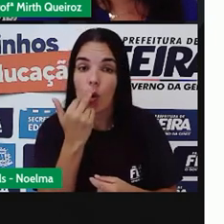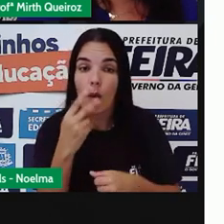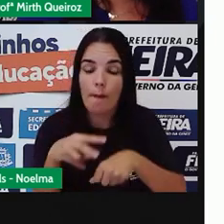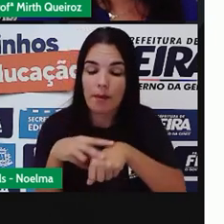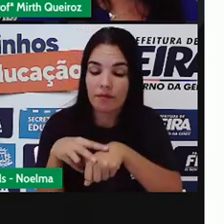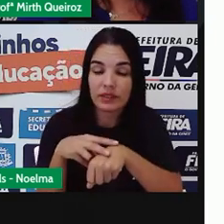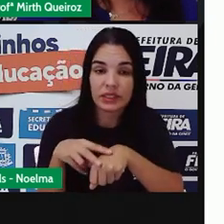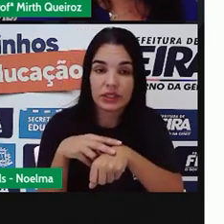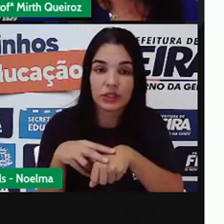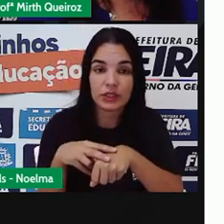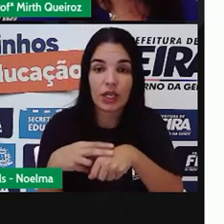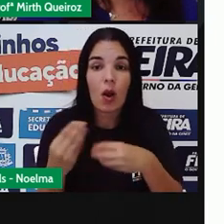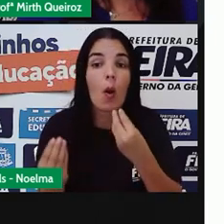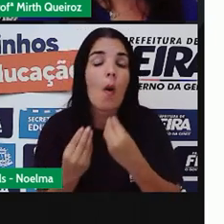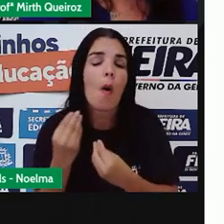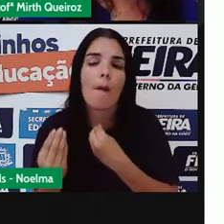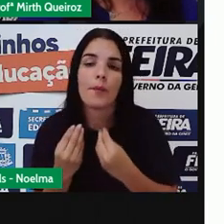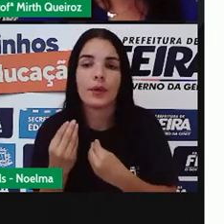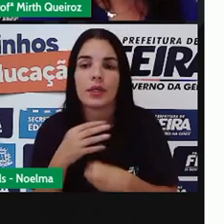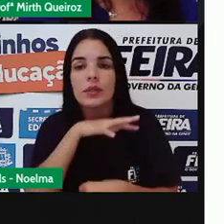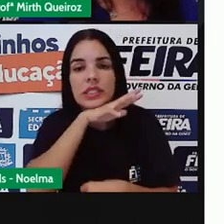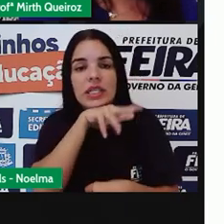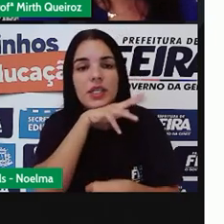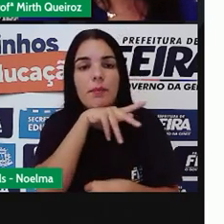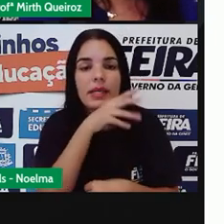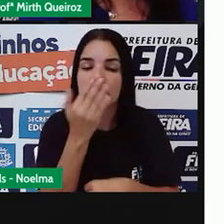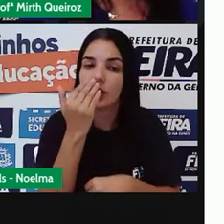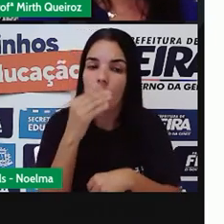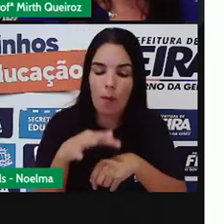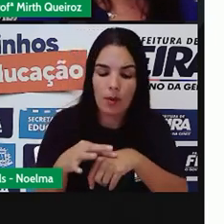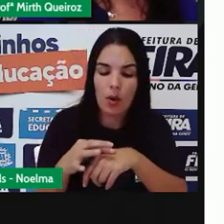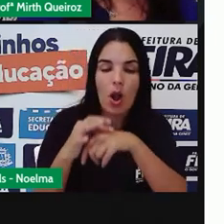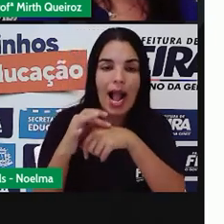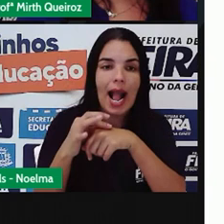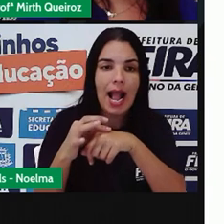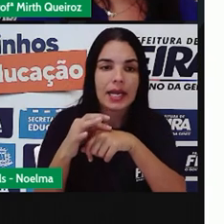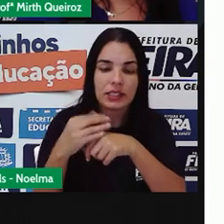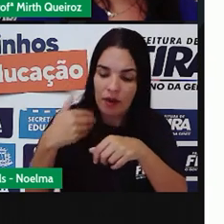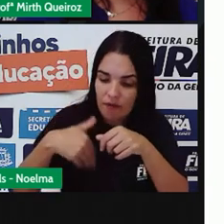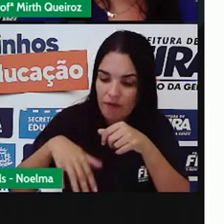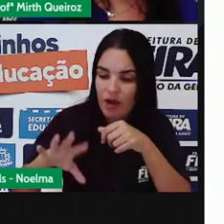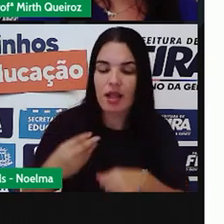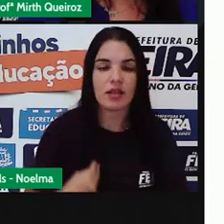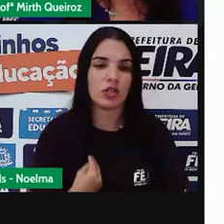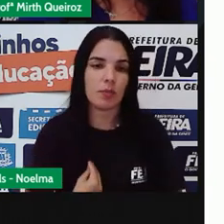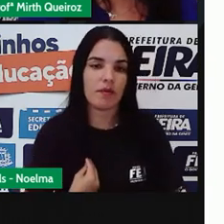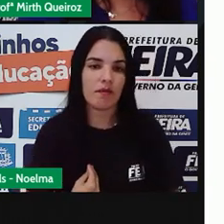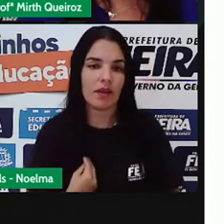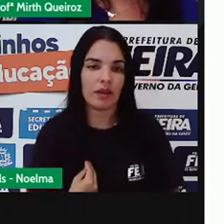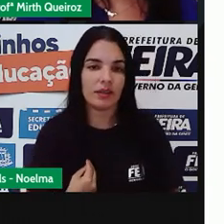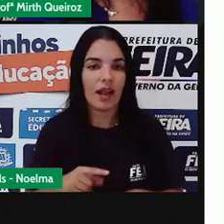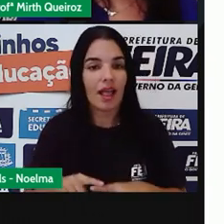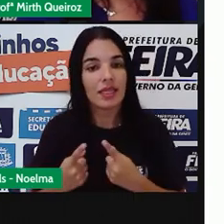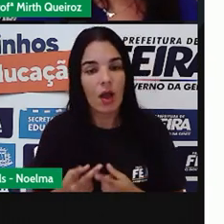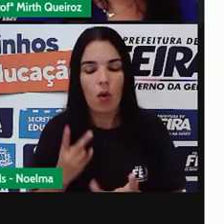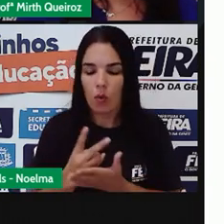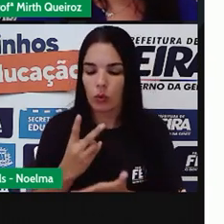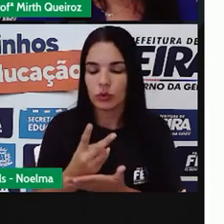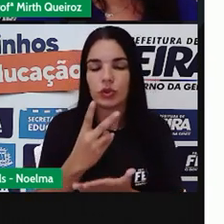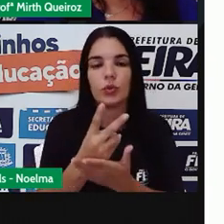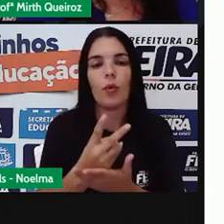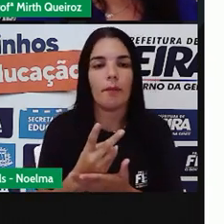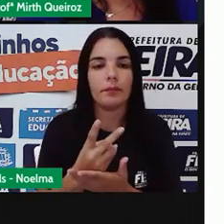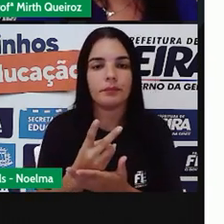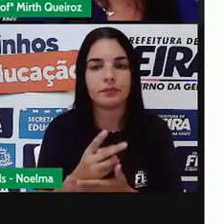vão se alimentar? Certo? Então, há uma dependência aí dentro da cadeia alimentar. E o solo, ele vai ser